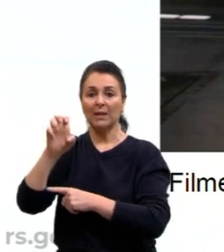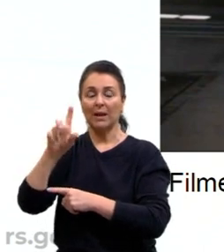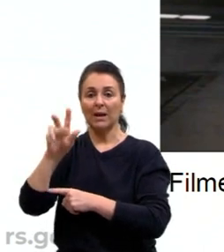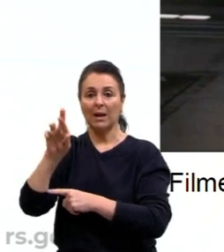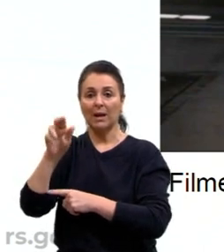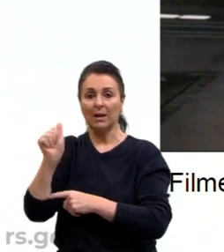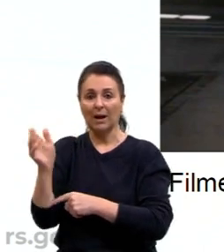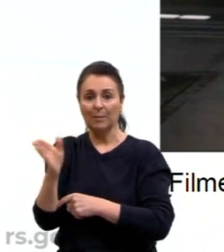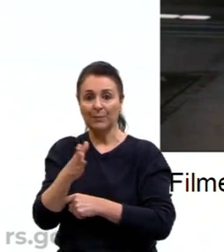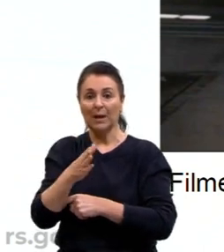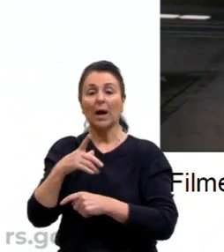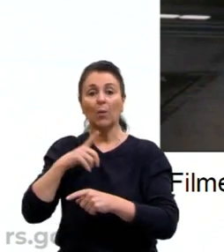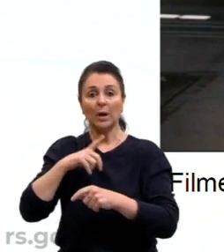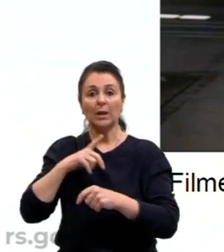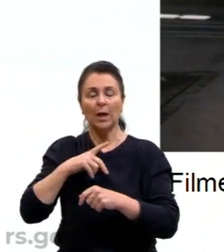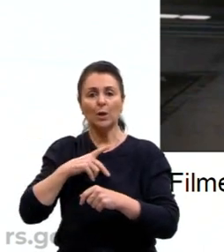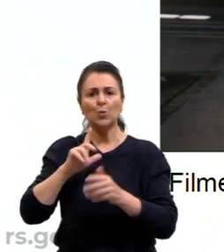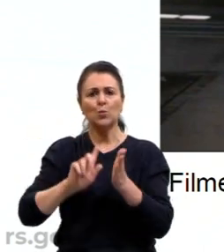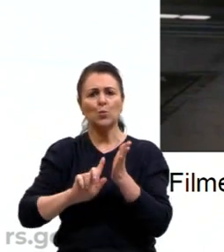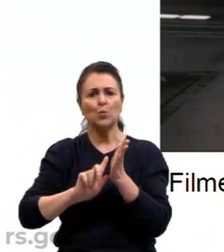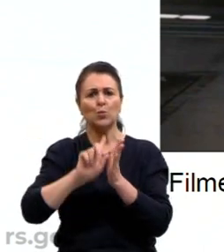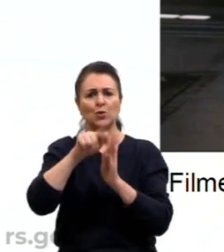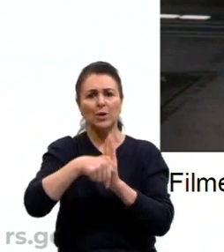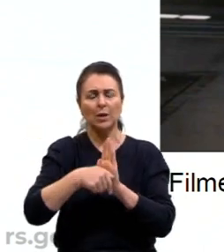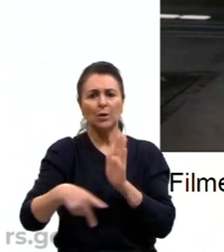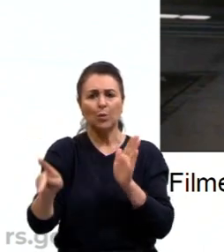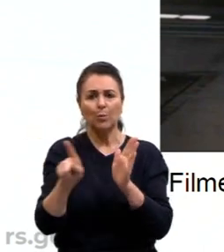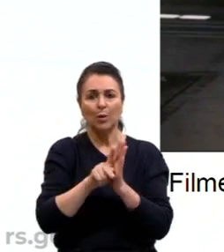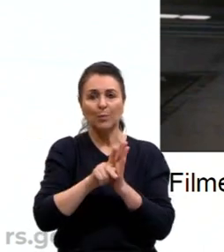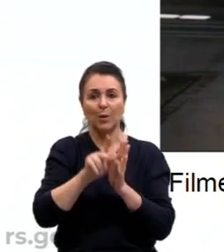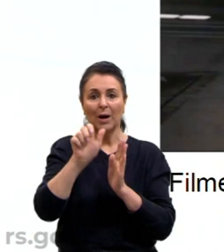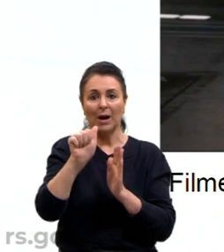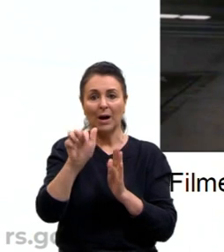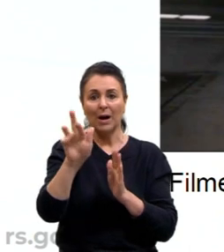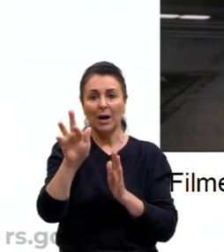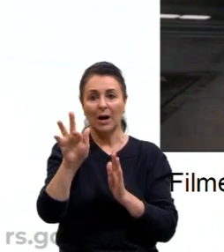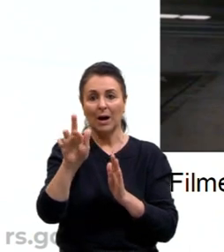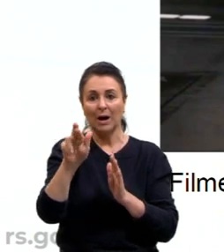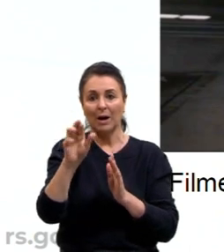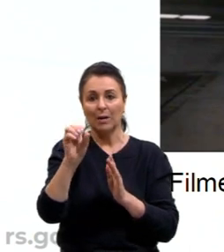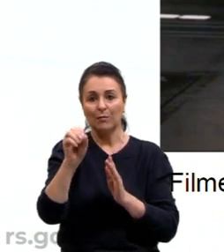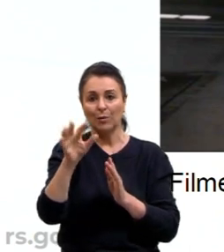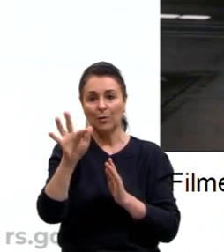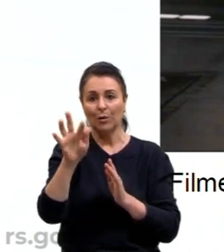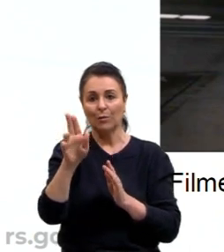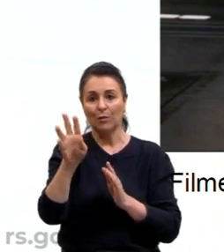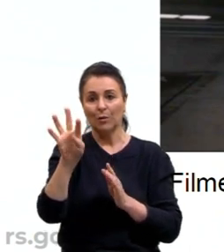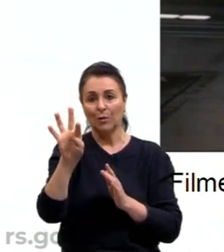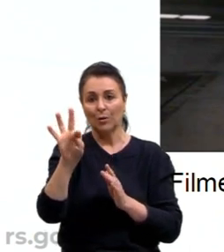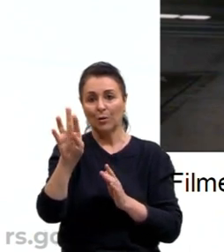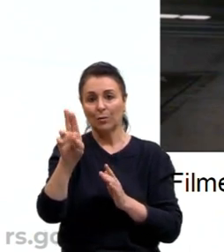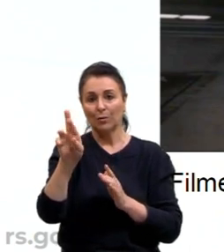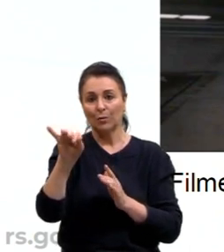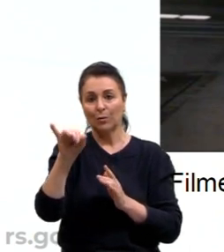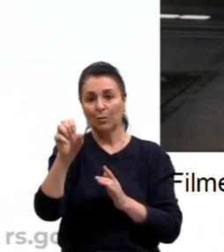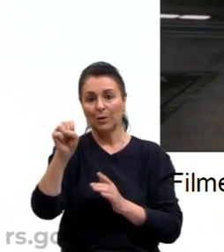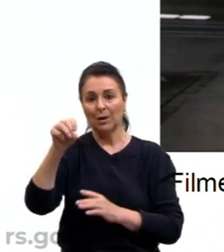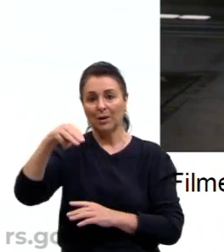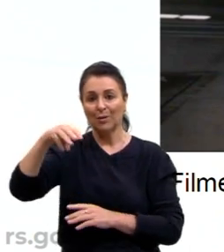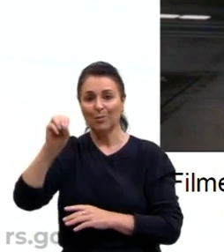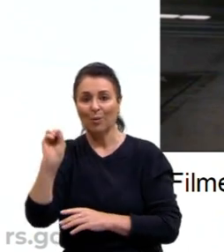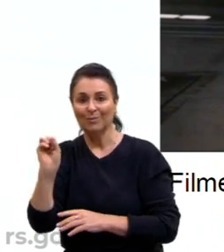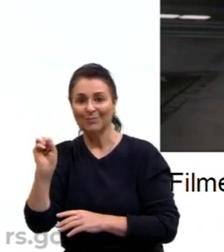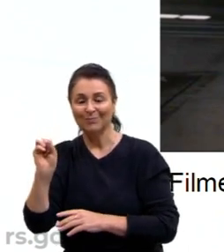afrofuturismo, que é uma produção ao mesmo tempo artística e política, um pouco ligada à ficção científica,